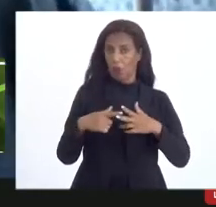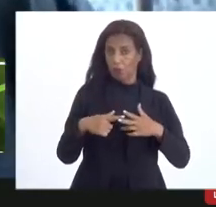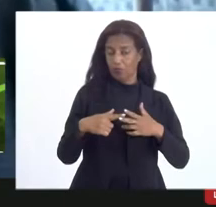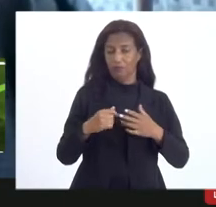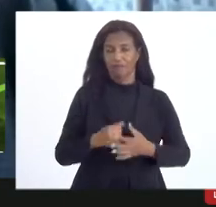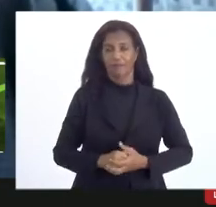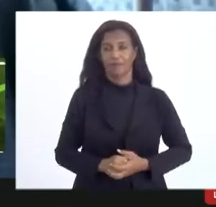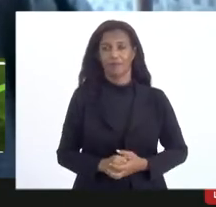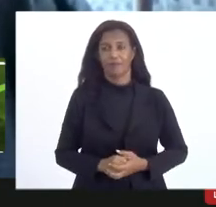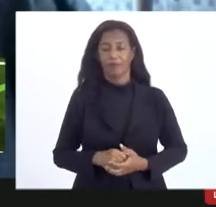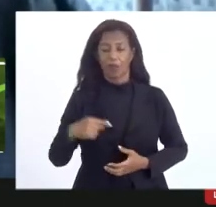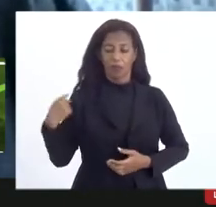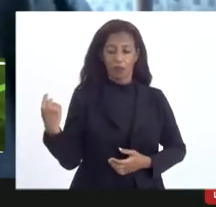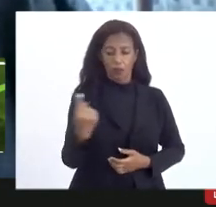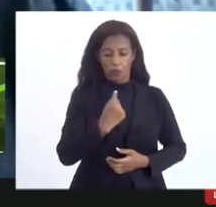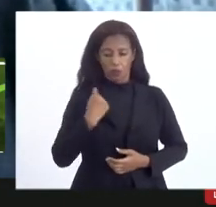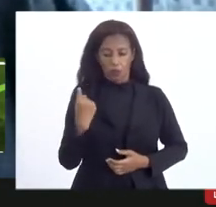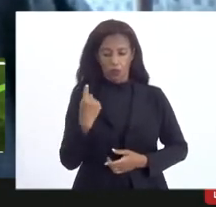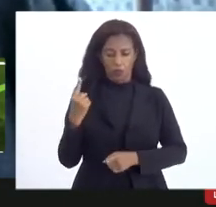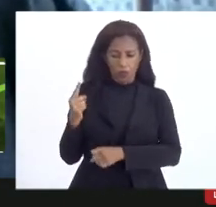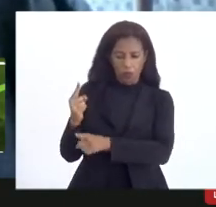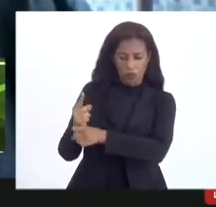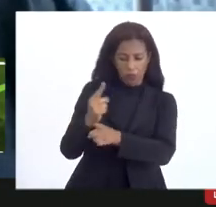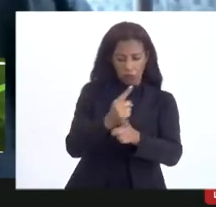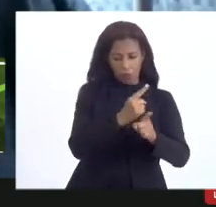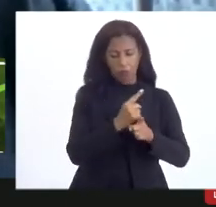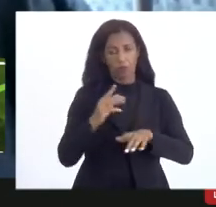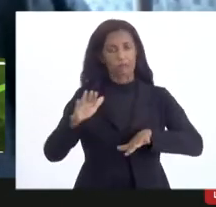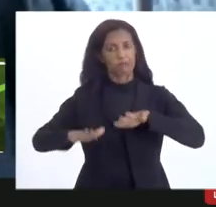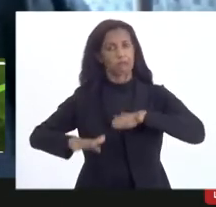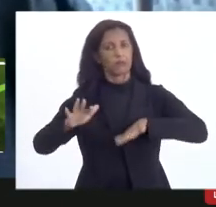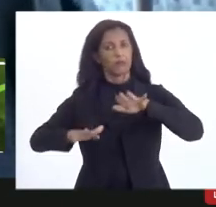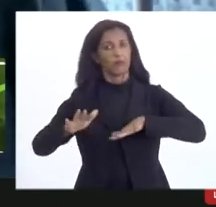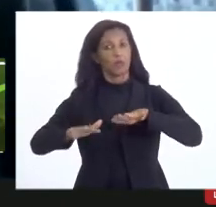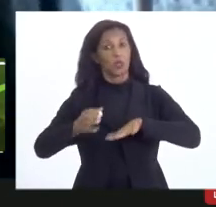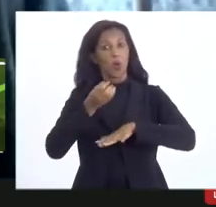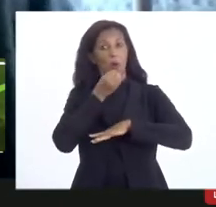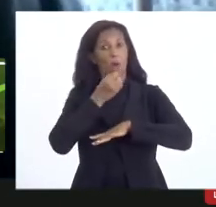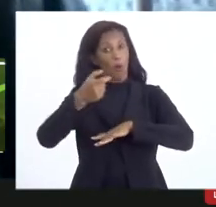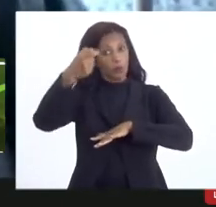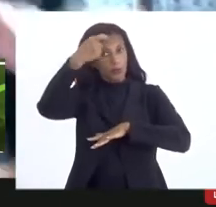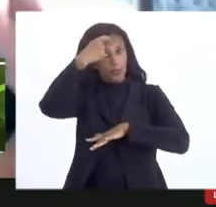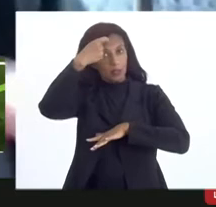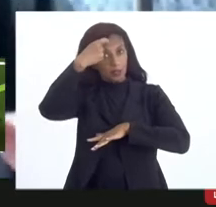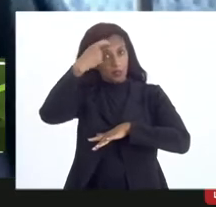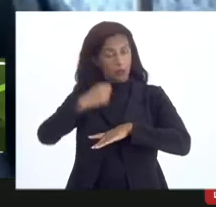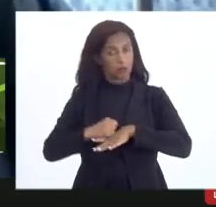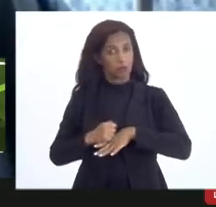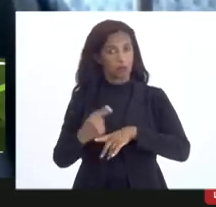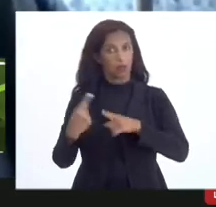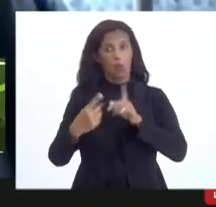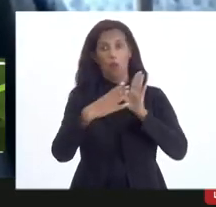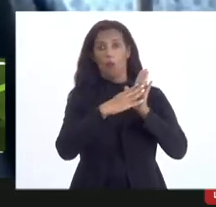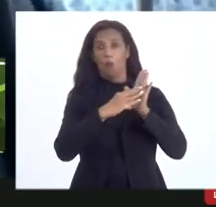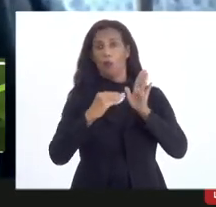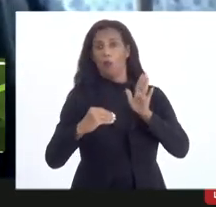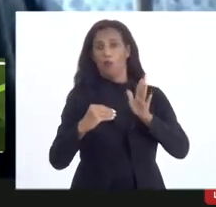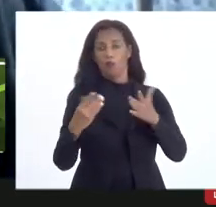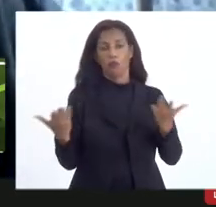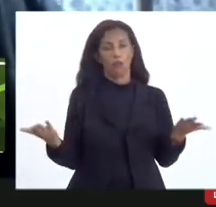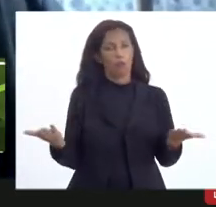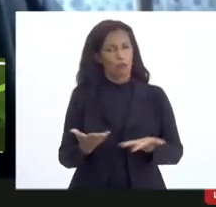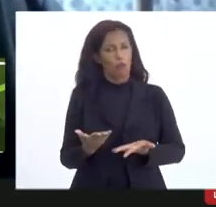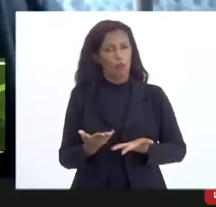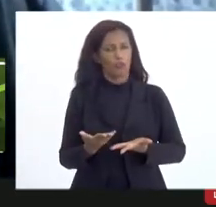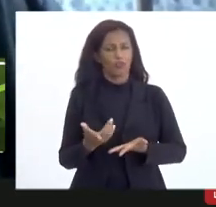que nós vamos encontrar, talvez, aqui um raro consenso, porque o modelo atual é